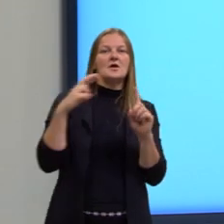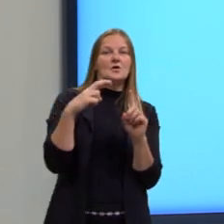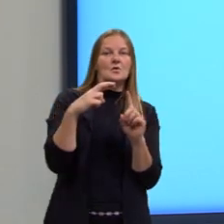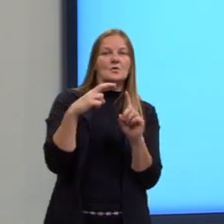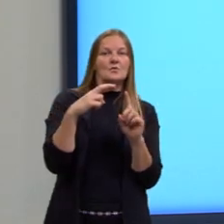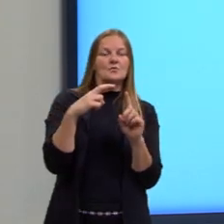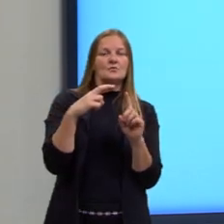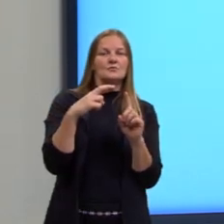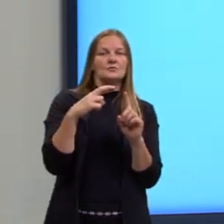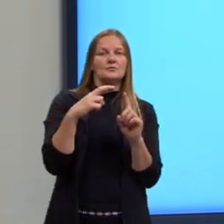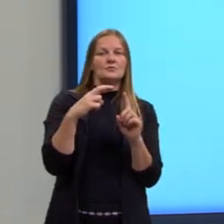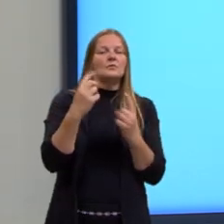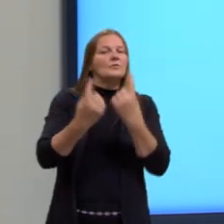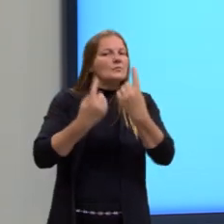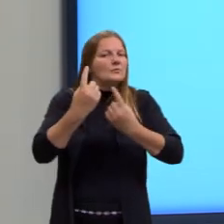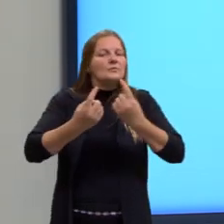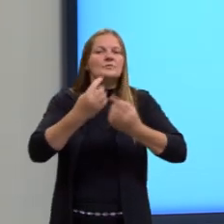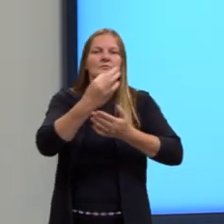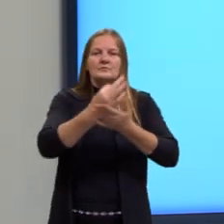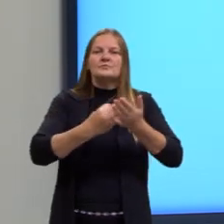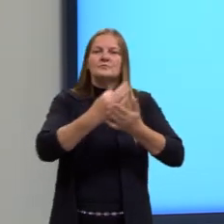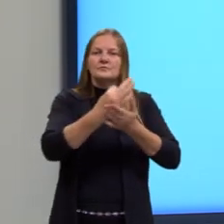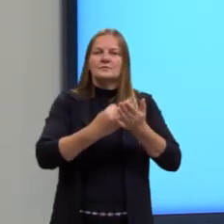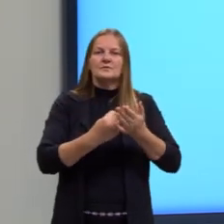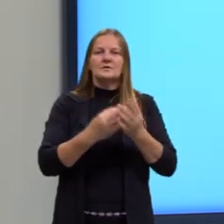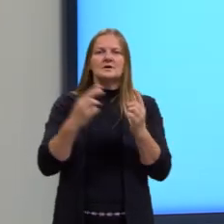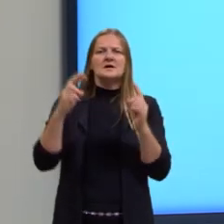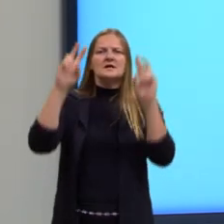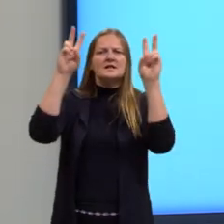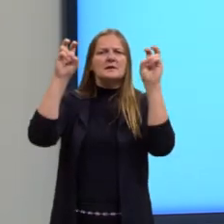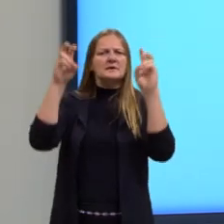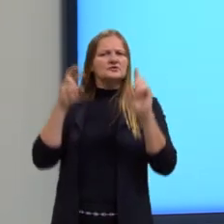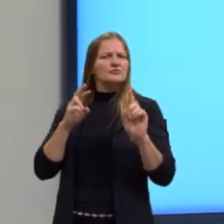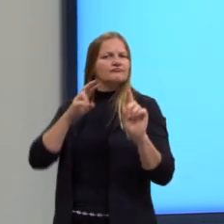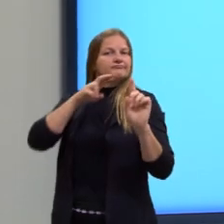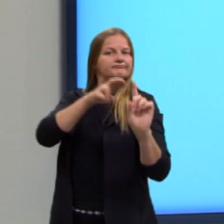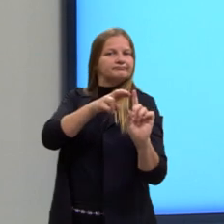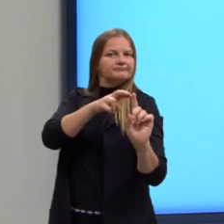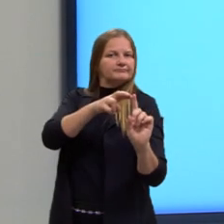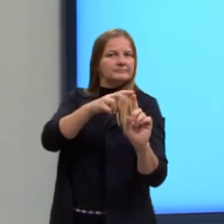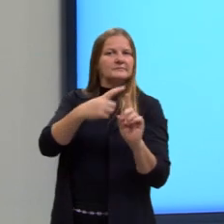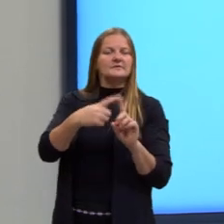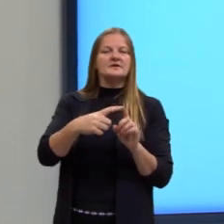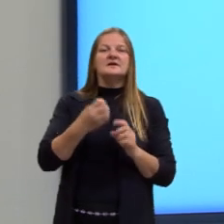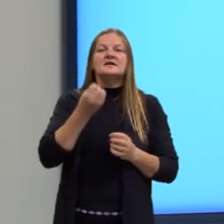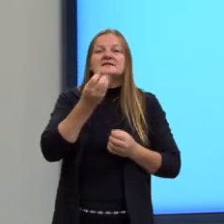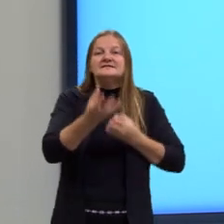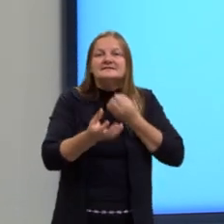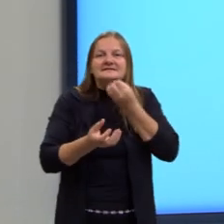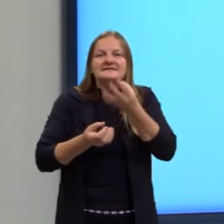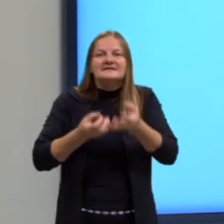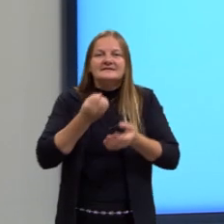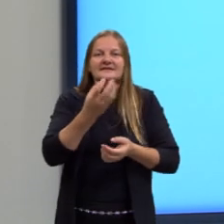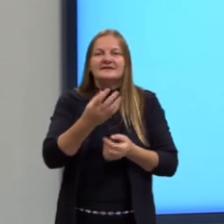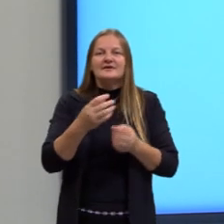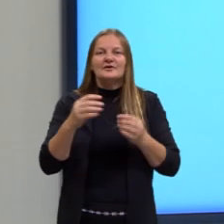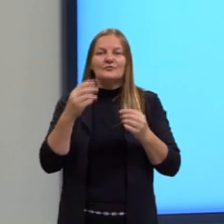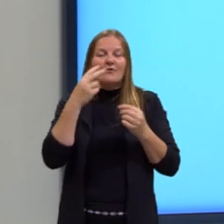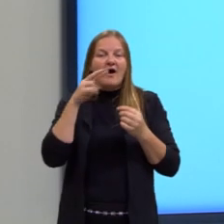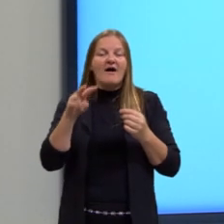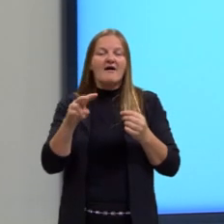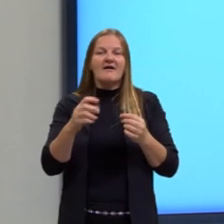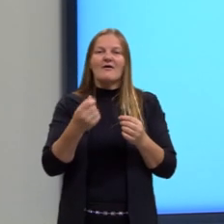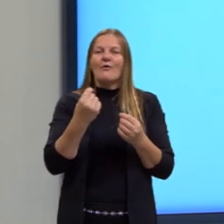exemplos de intertextualidade, temática, referencial. Referencial, portanto, são citações, né, de outros textos ou